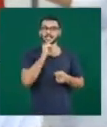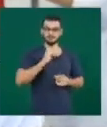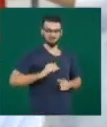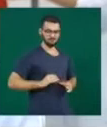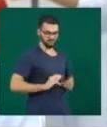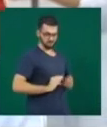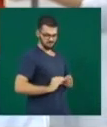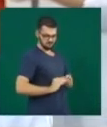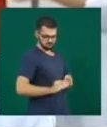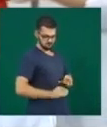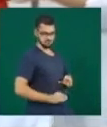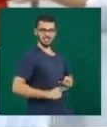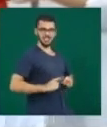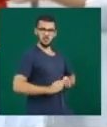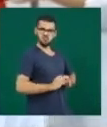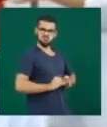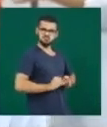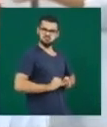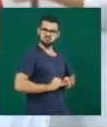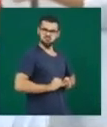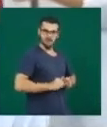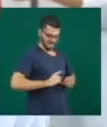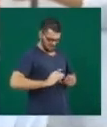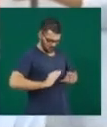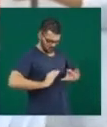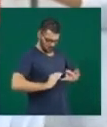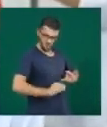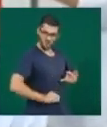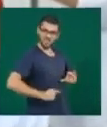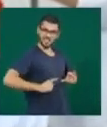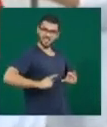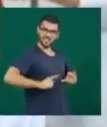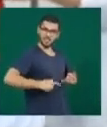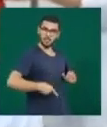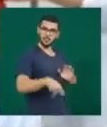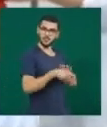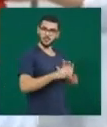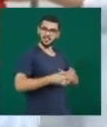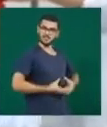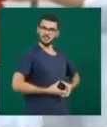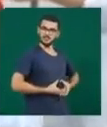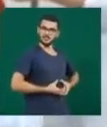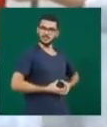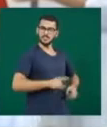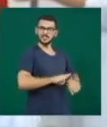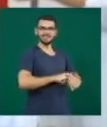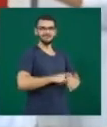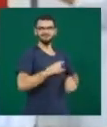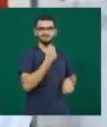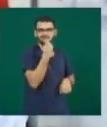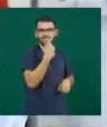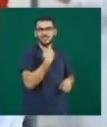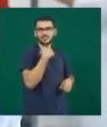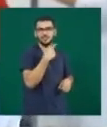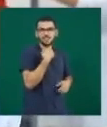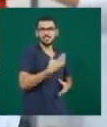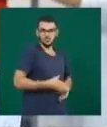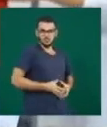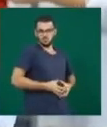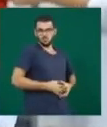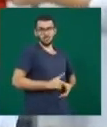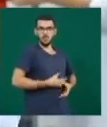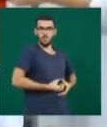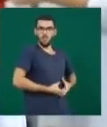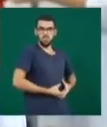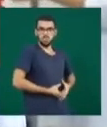intraabdominal aumenta e o músculo responsável pela continência urinária está fraco e não consegue fazer o seu papel.